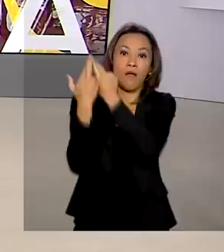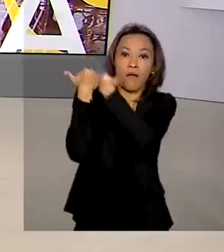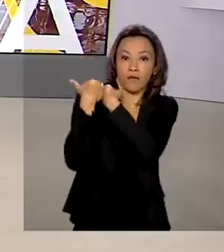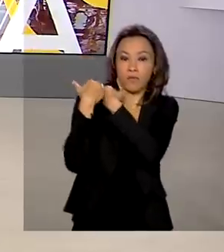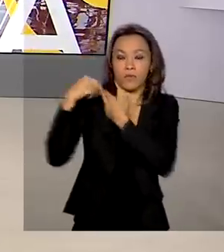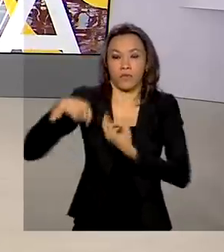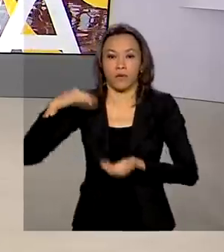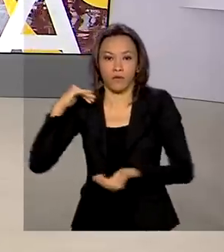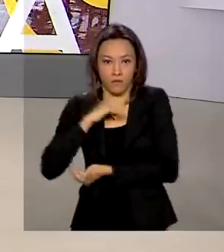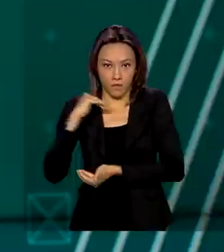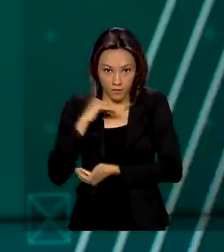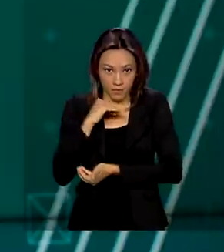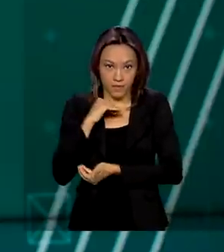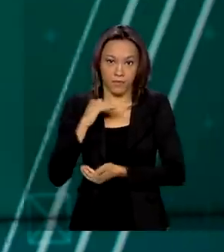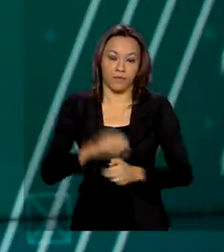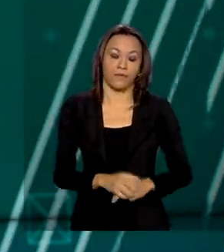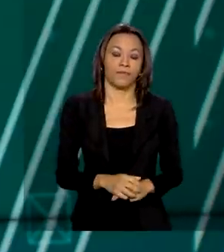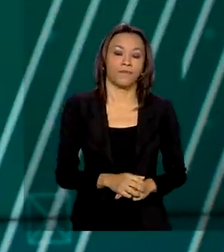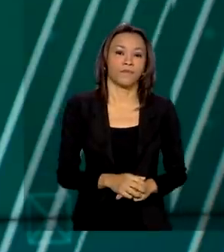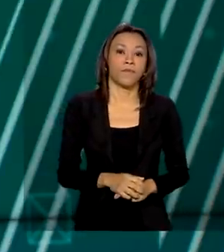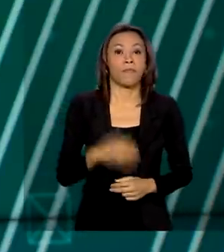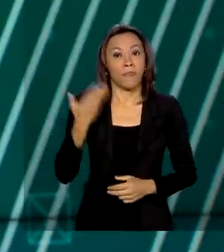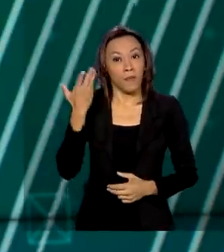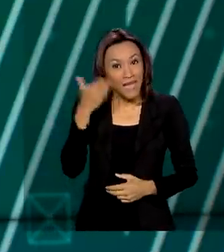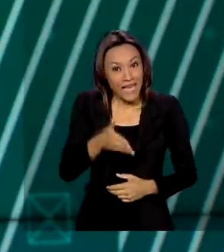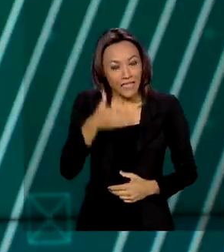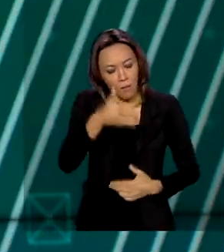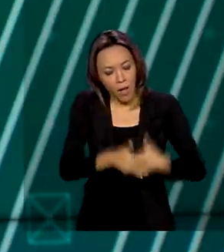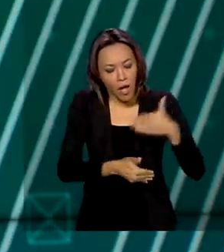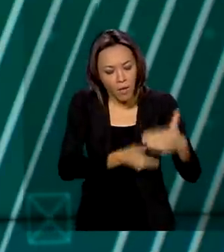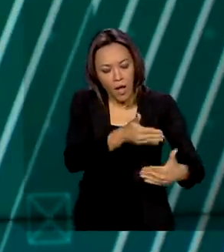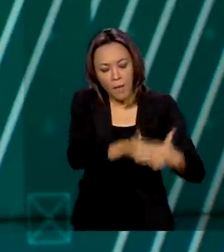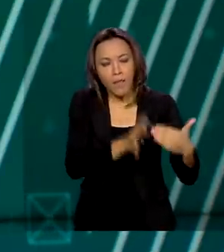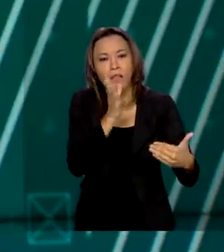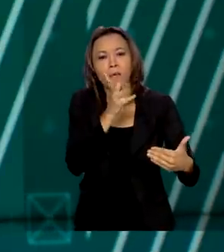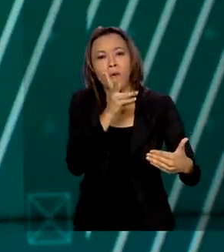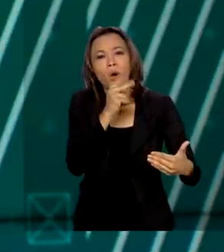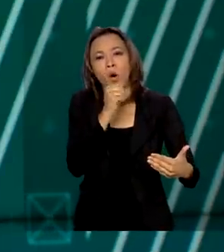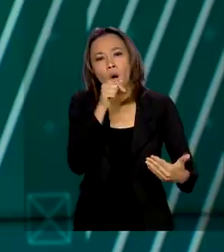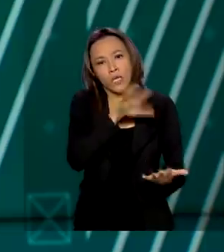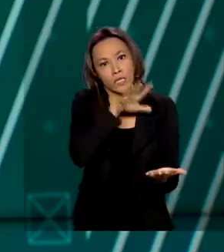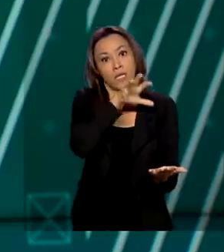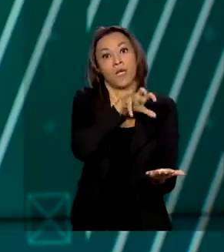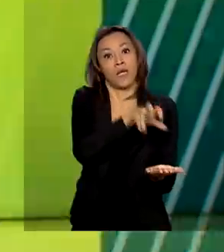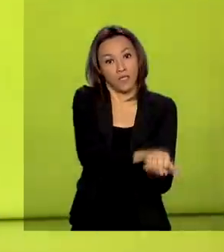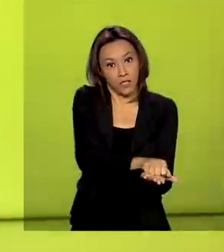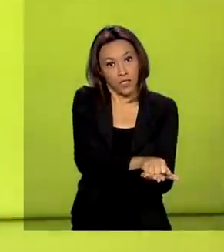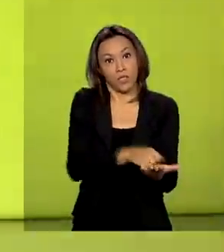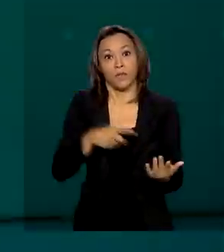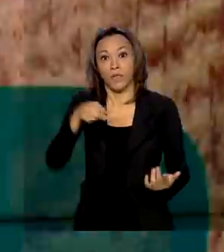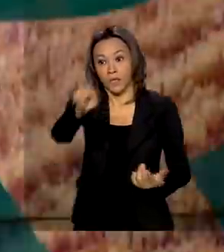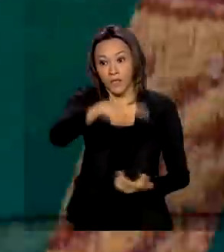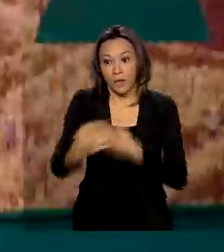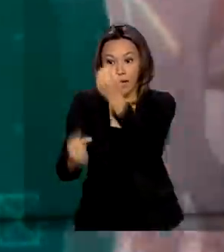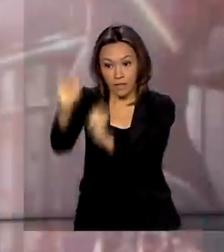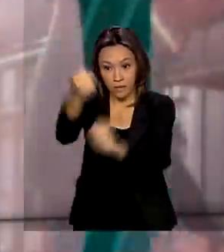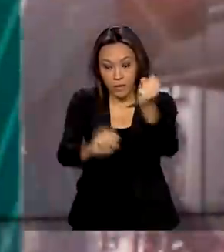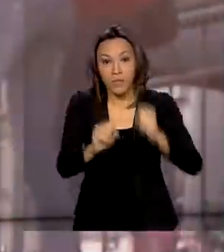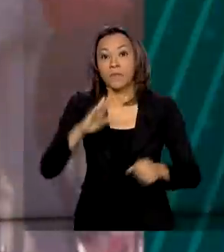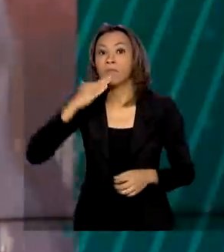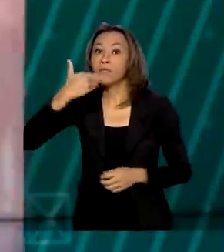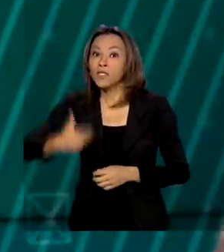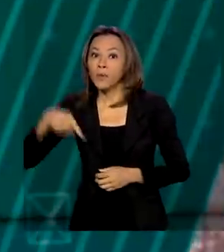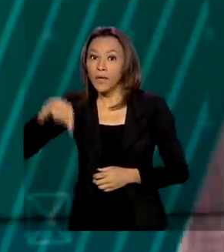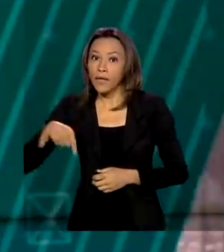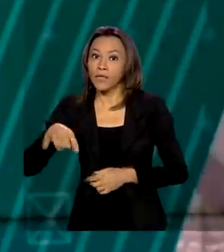Sanitária, a Anvisa. Como esse é um processo mais longo, os fabricantes solicitaram o uso emergencial. E qual a